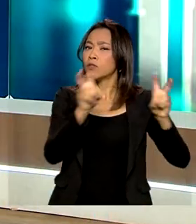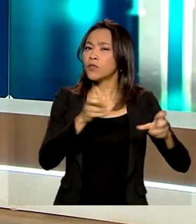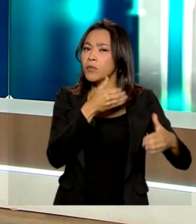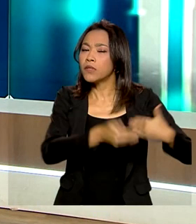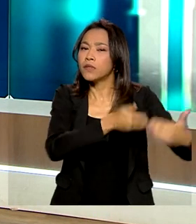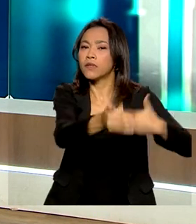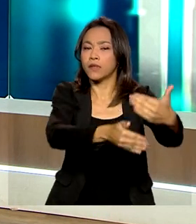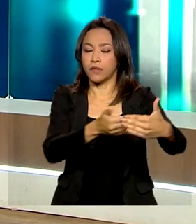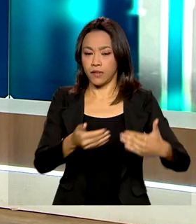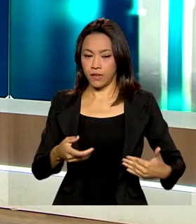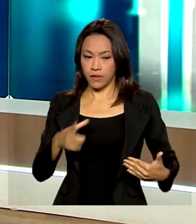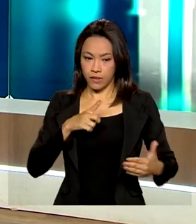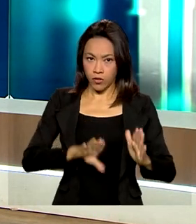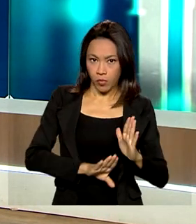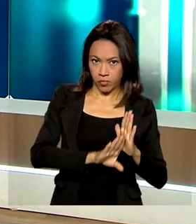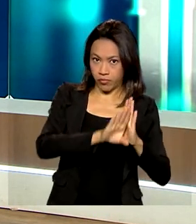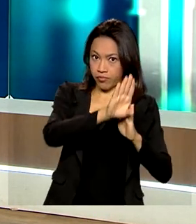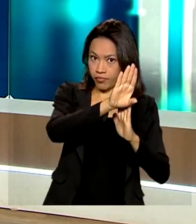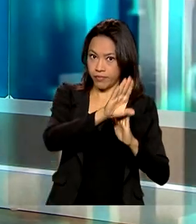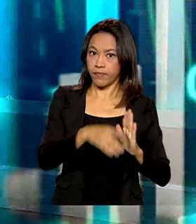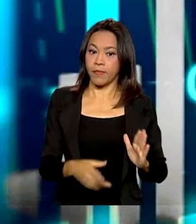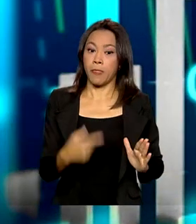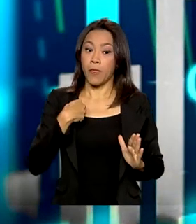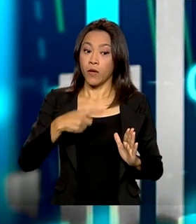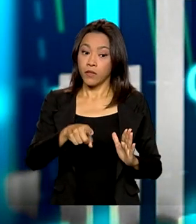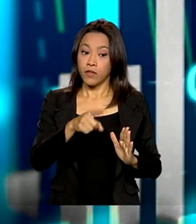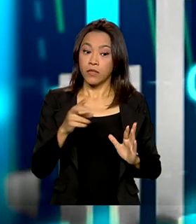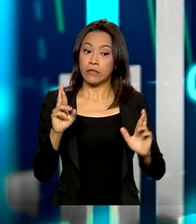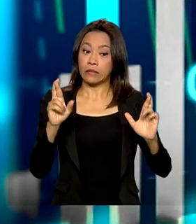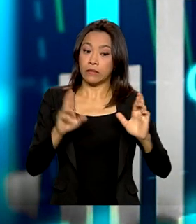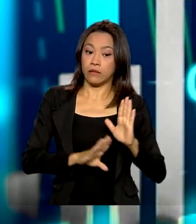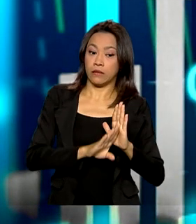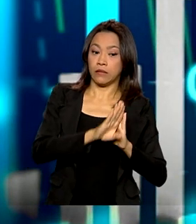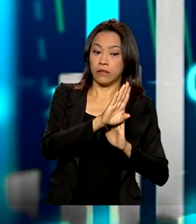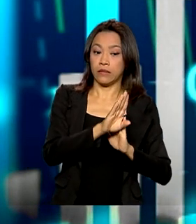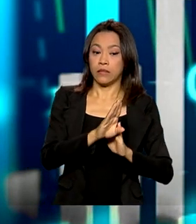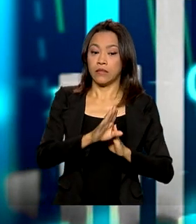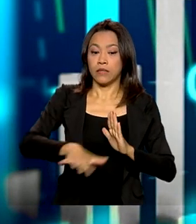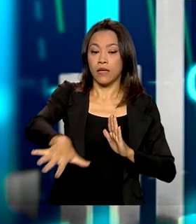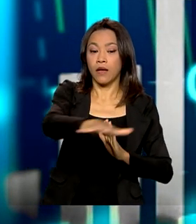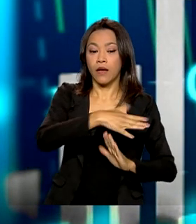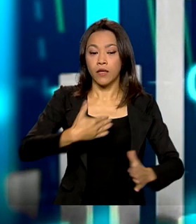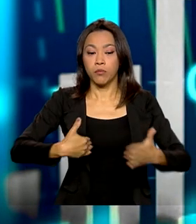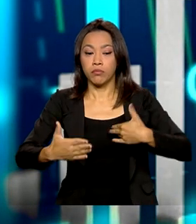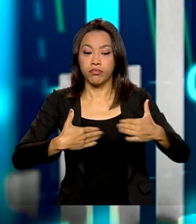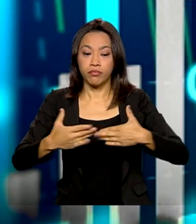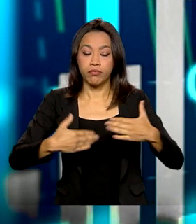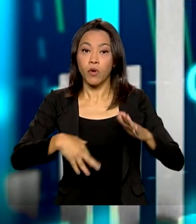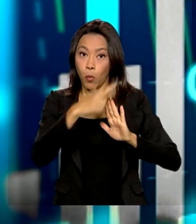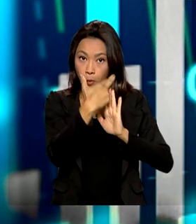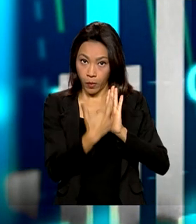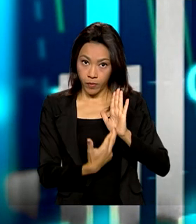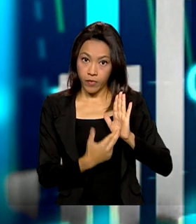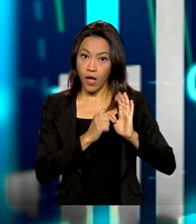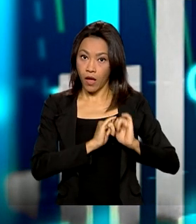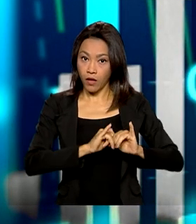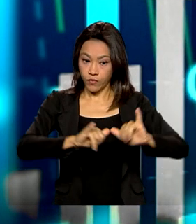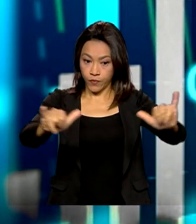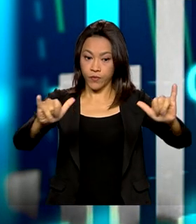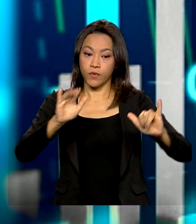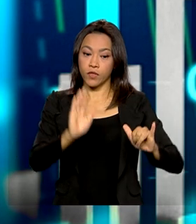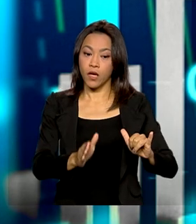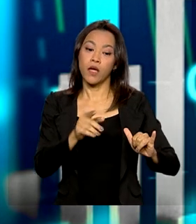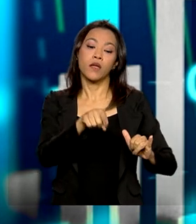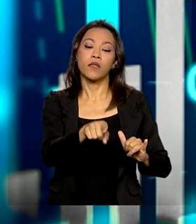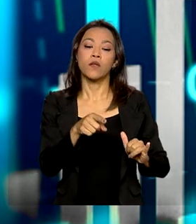temos aqui, nós trouxemos para você, telespectador, a expectativa de crescimento do mercado, baseada no boletim Focus. E aí nós temos, então, uma expectativa